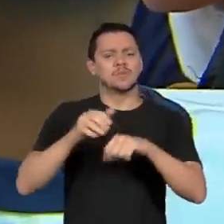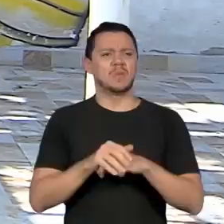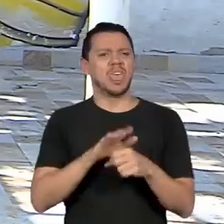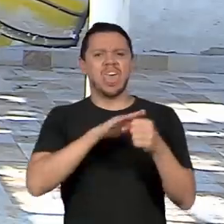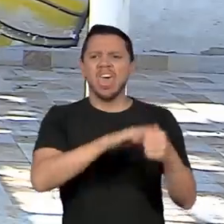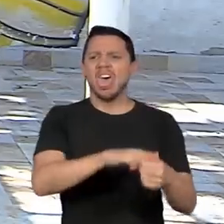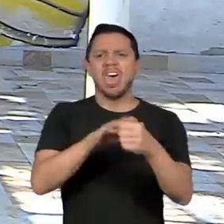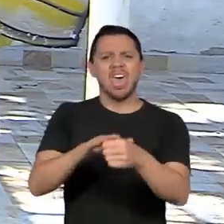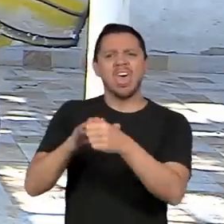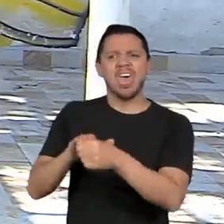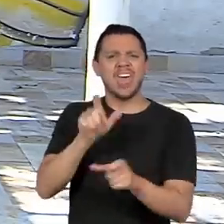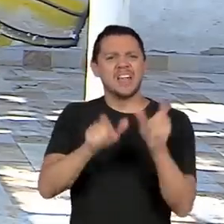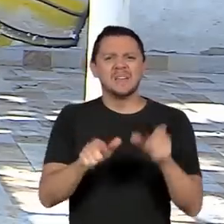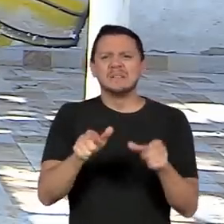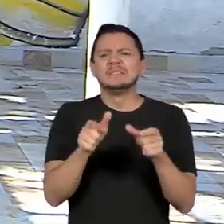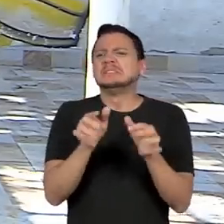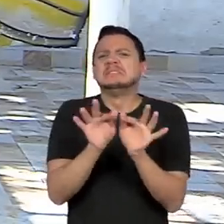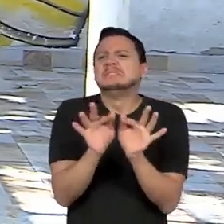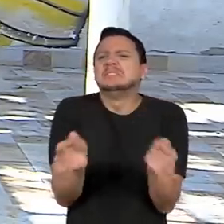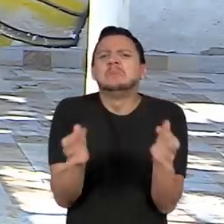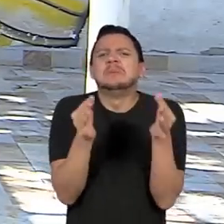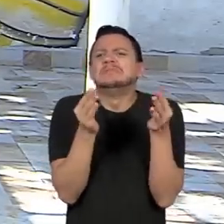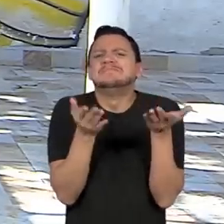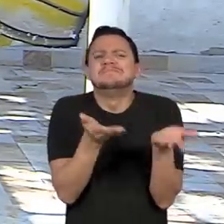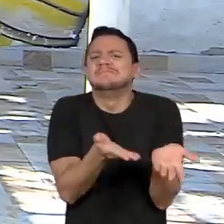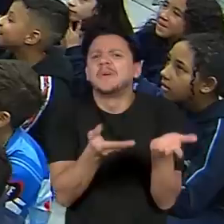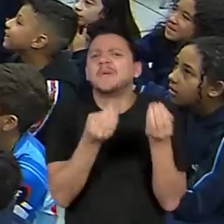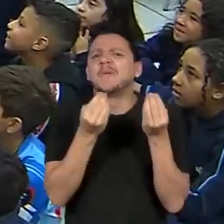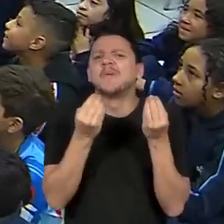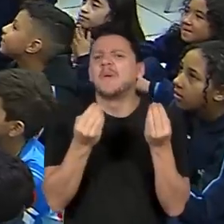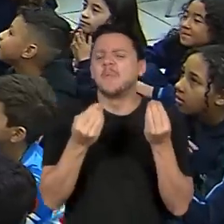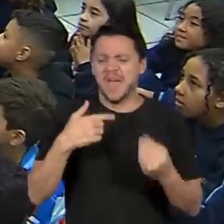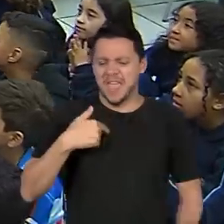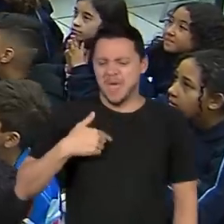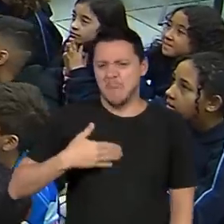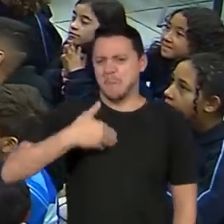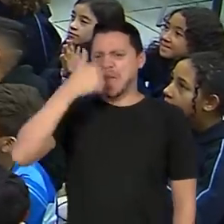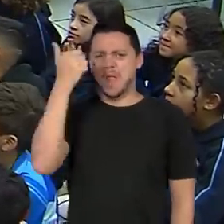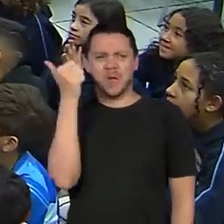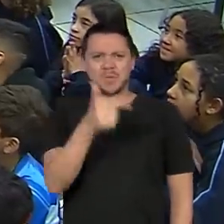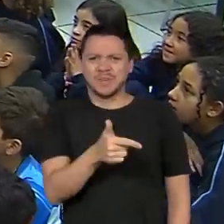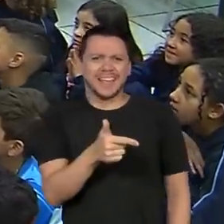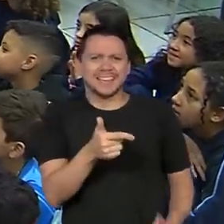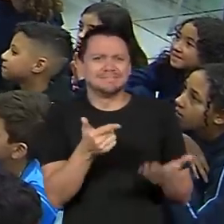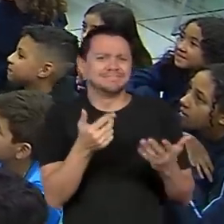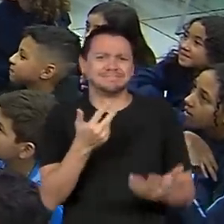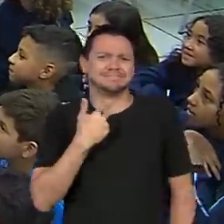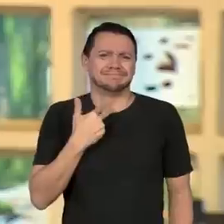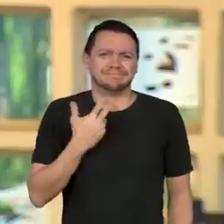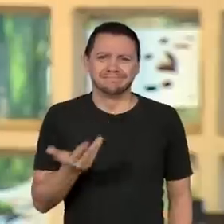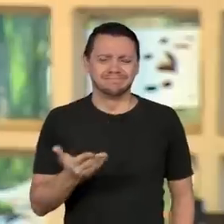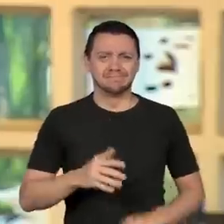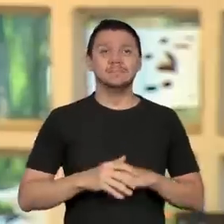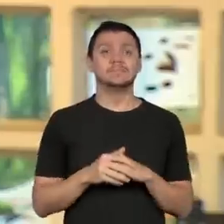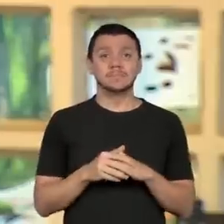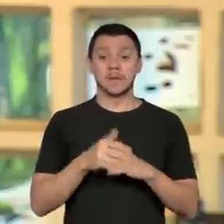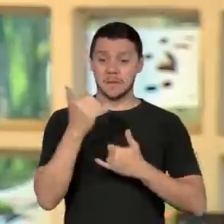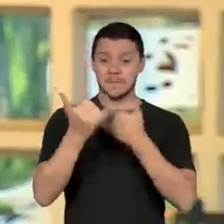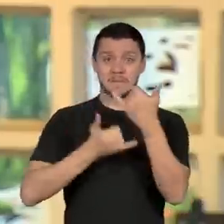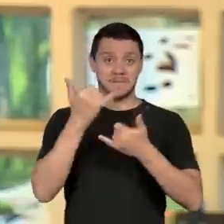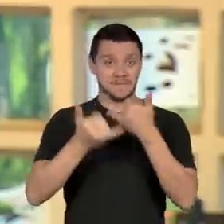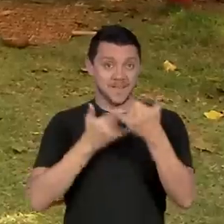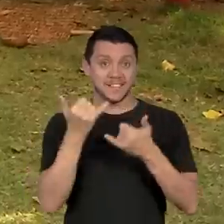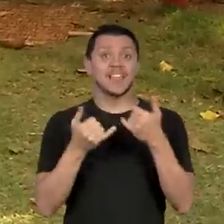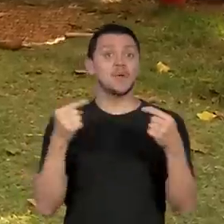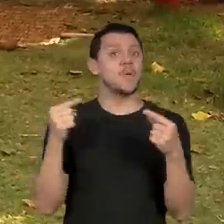por conta de uma mínima coisa, elas se acharem que são melhores do que as outras, só por causa de um mínimo detalhe. Brincadeiras que combinam com a